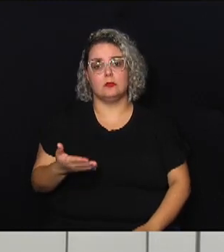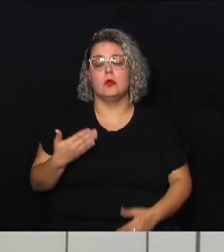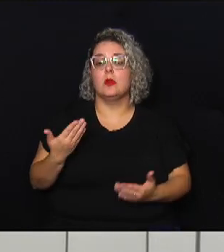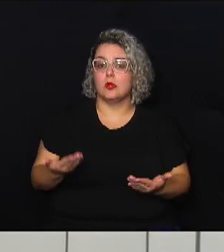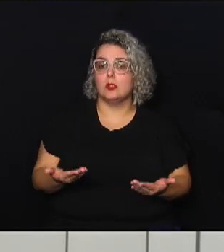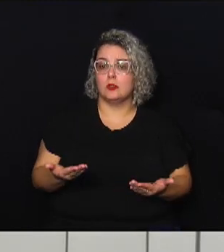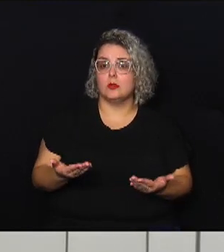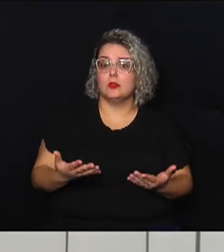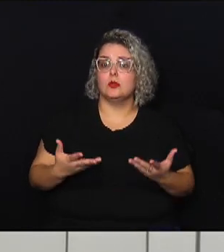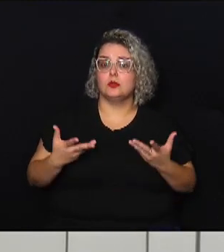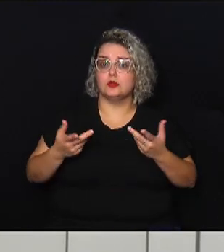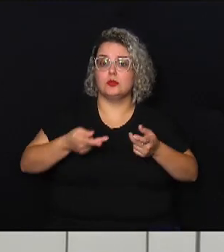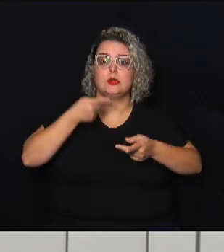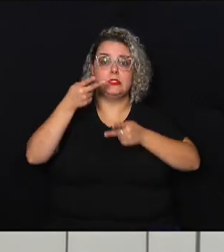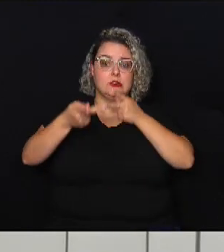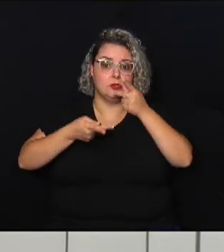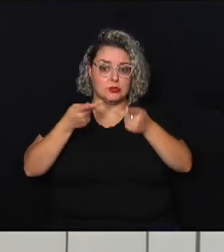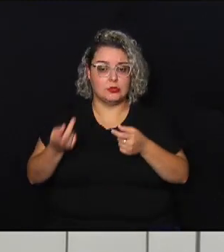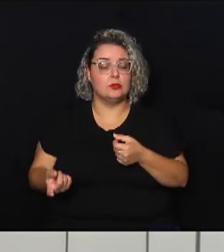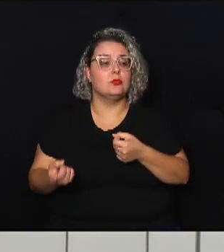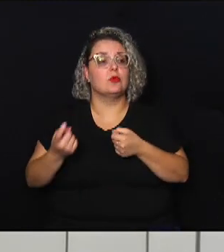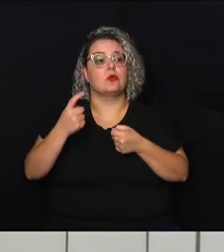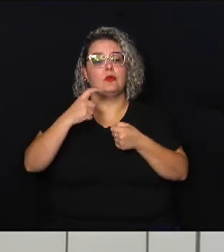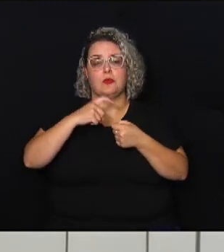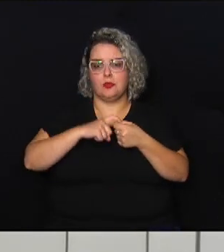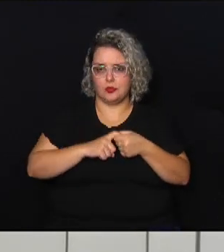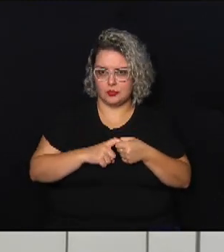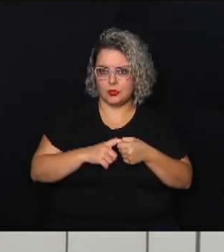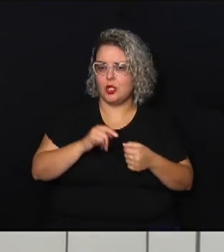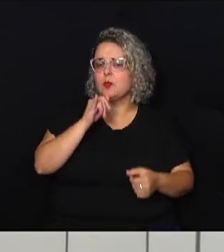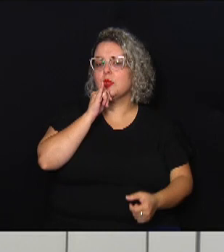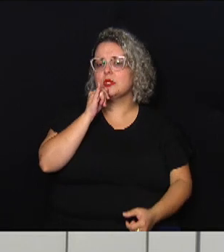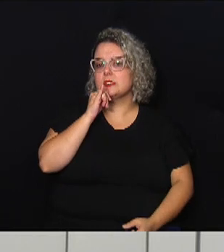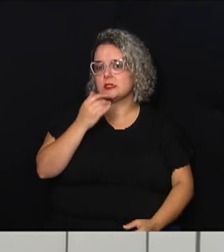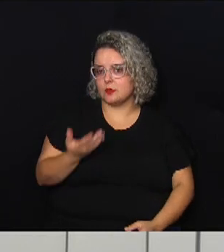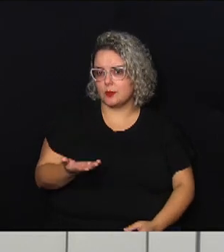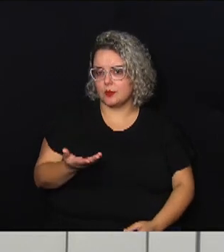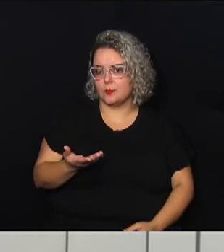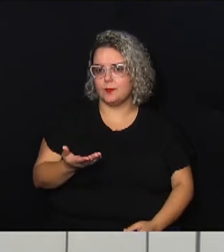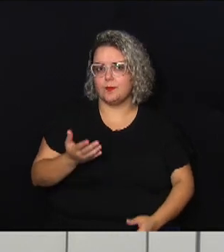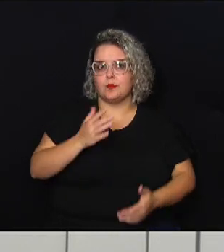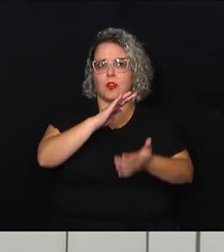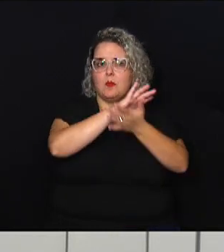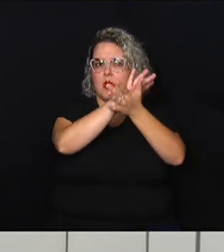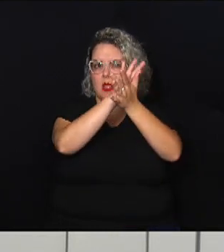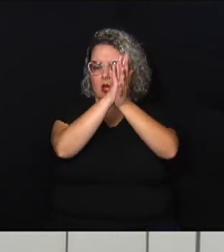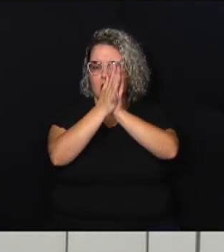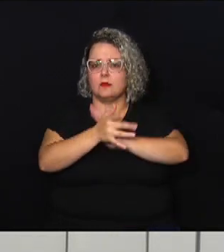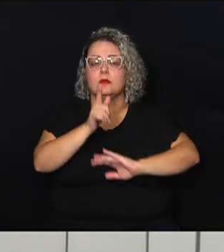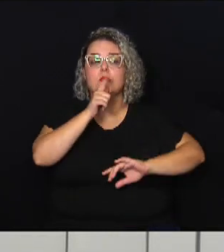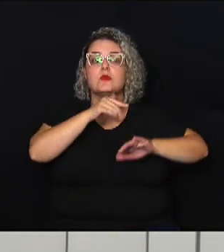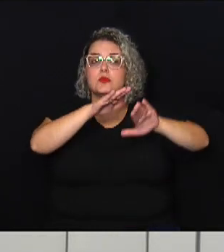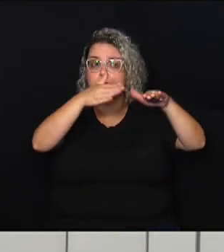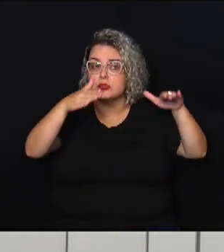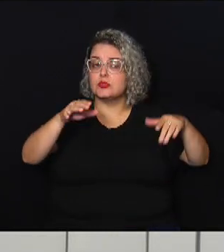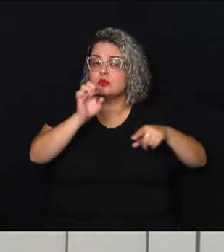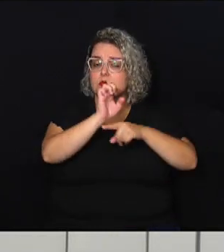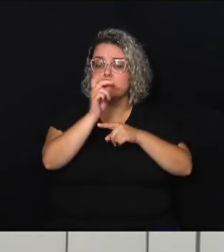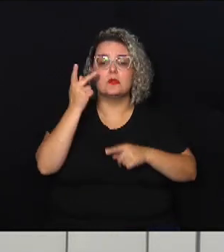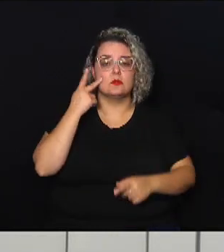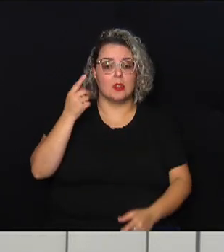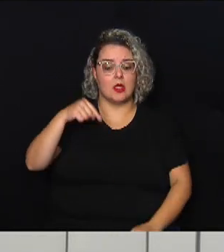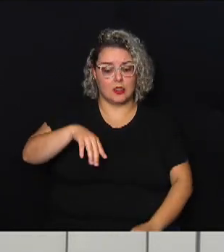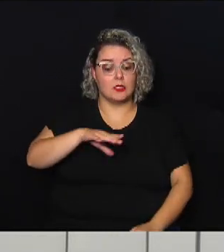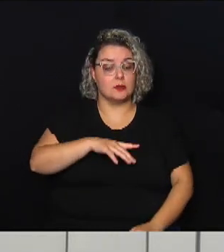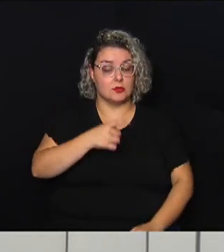de toda essa fala e voltando a questão por exemplo do desastre em litoral recentemente em Campinas nós tivemos